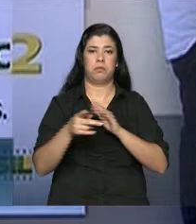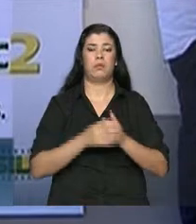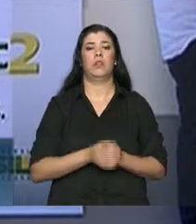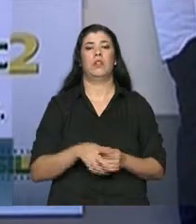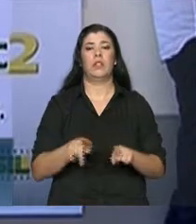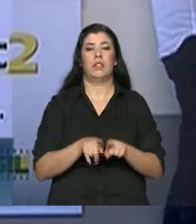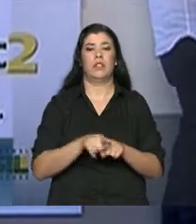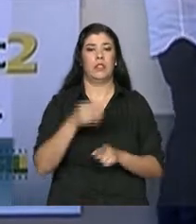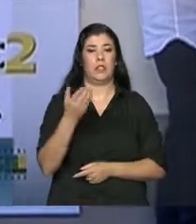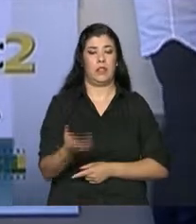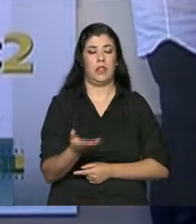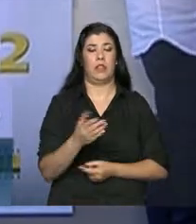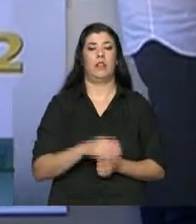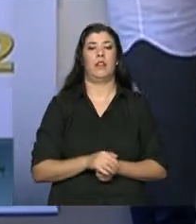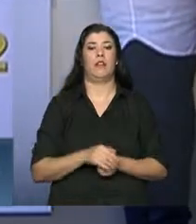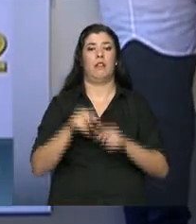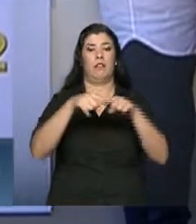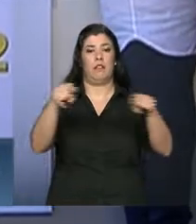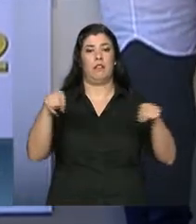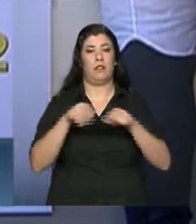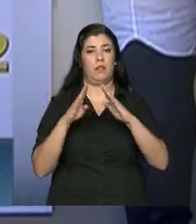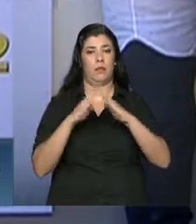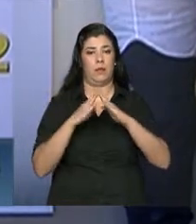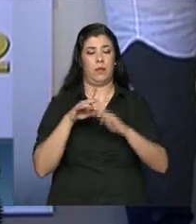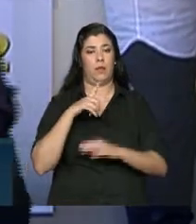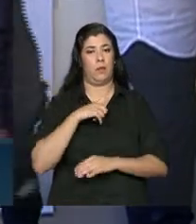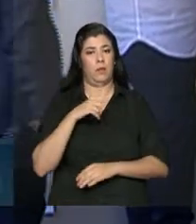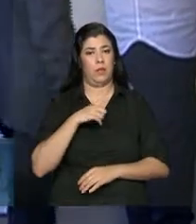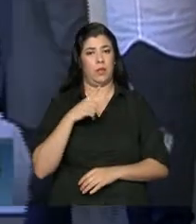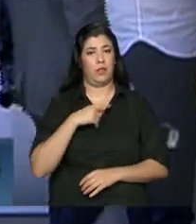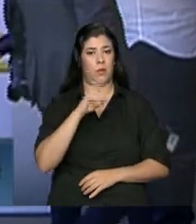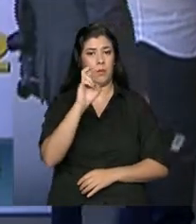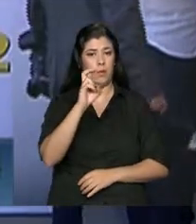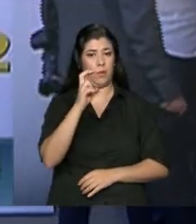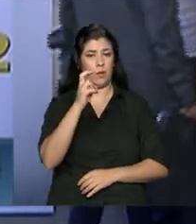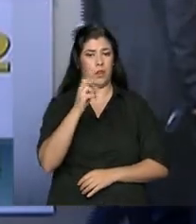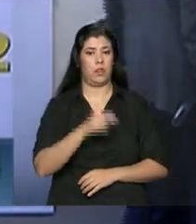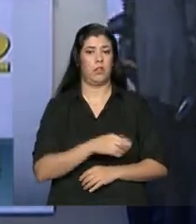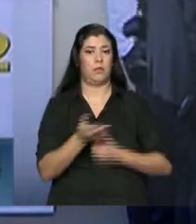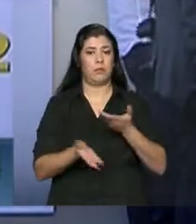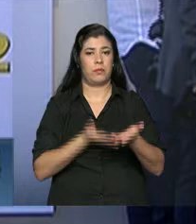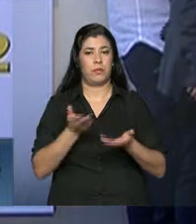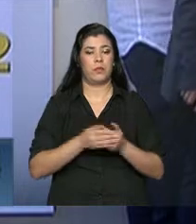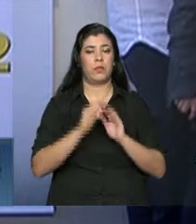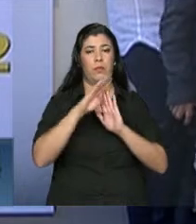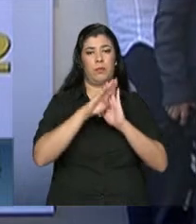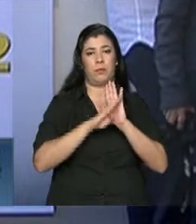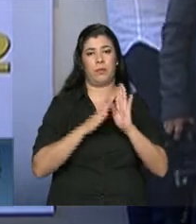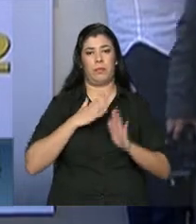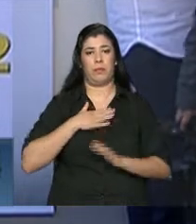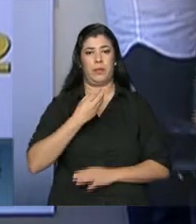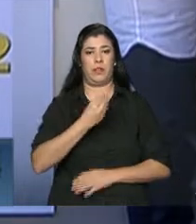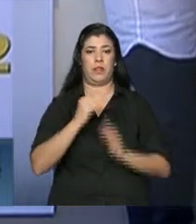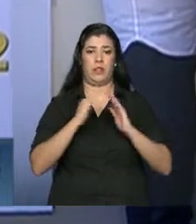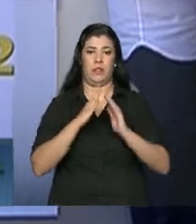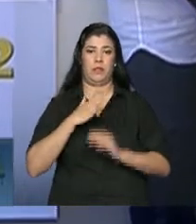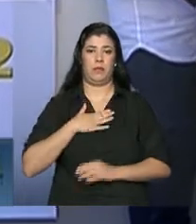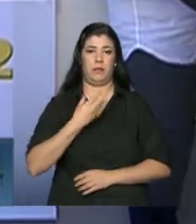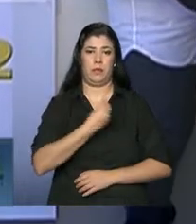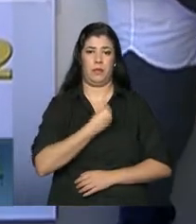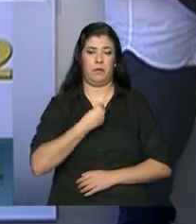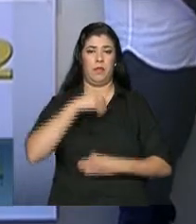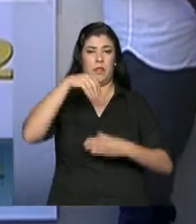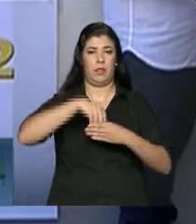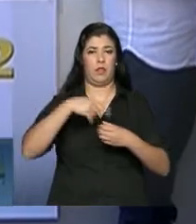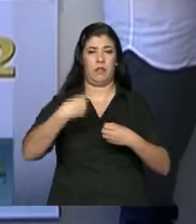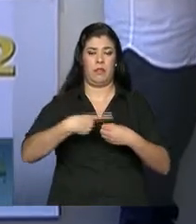residencial Volterra é o quinto empreendimento construído pelo programa Minha Casa Minha Vida em Duque de Caxias.